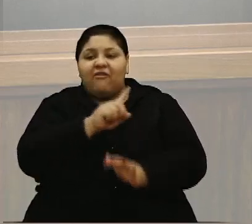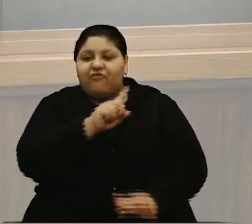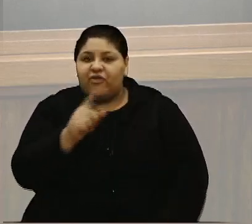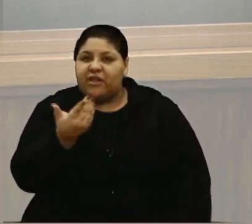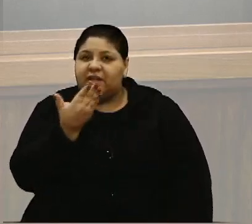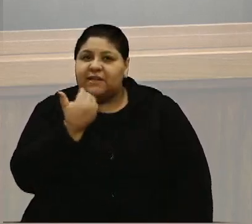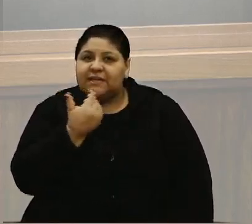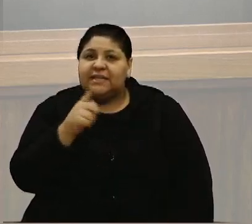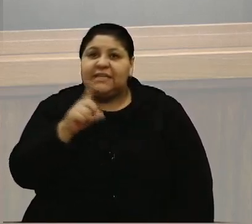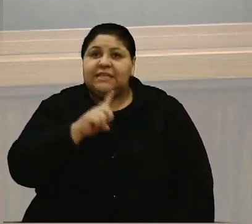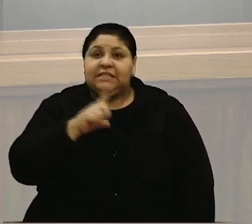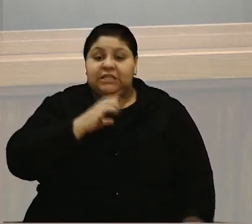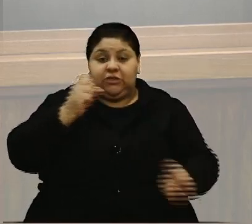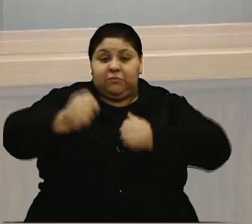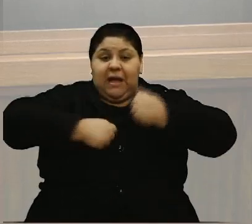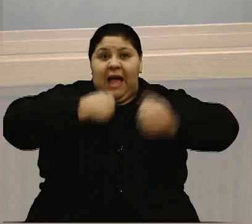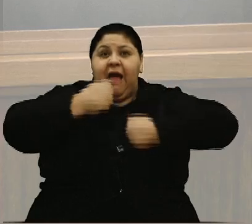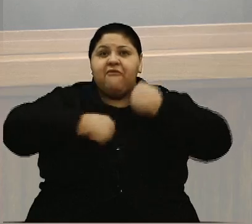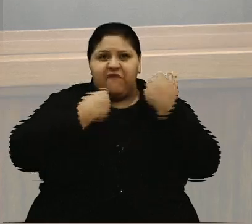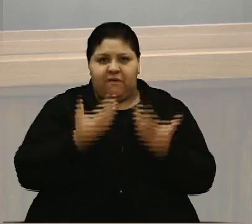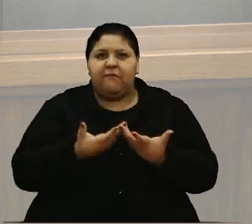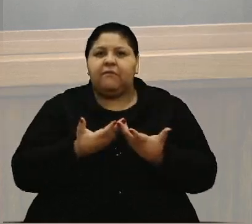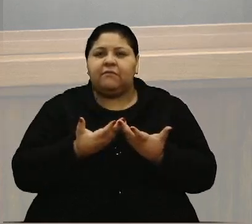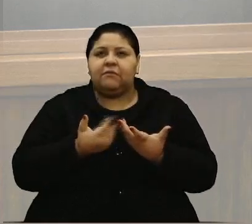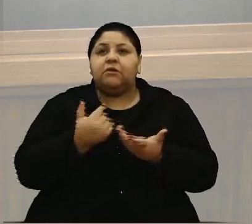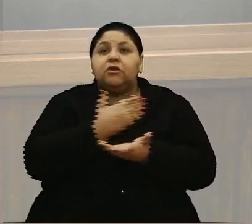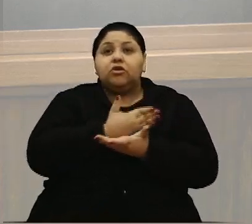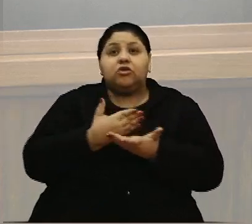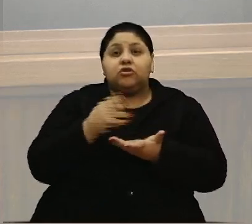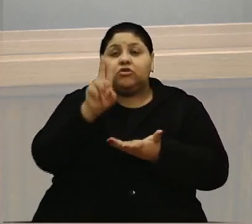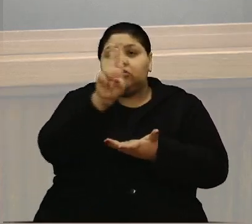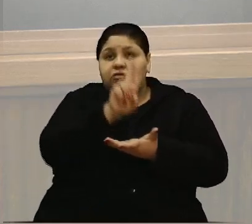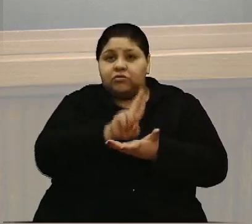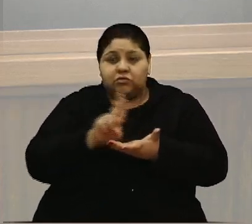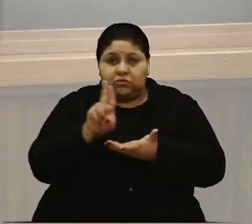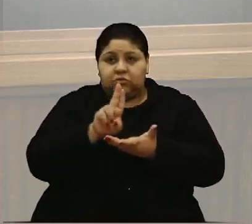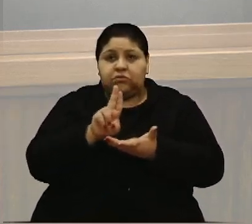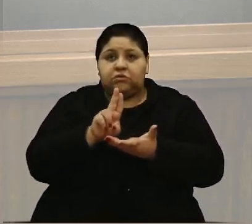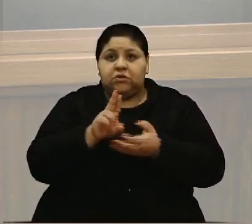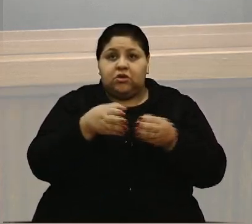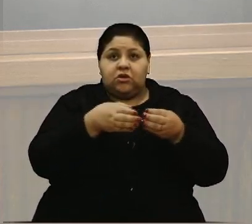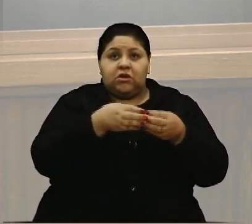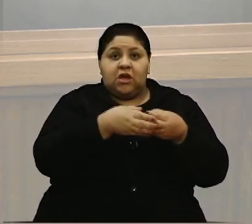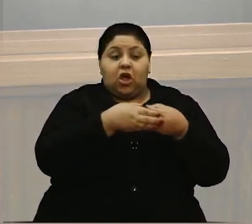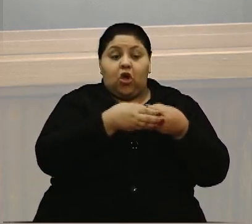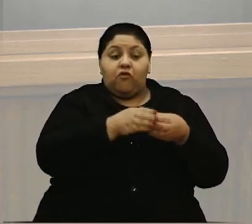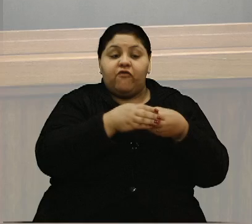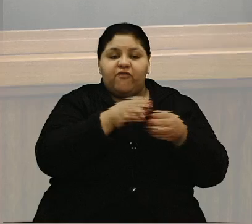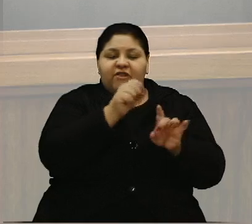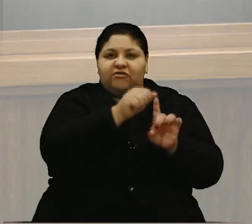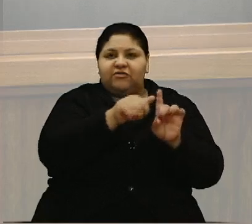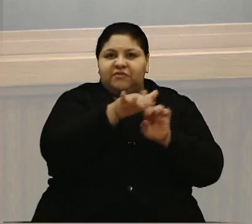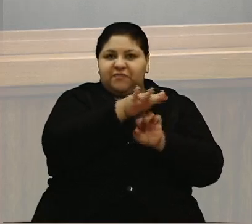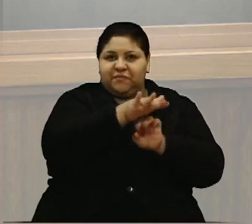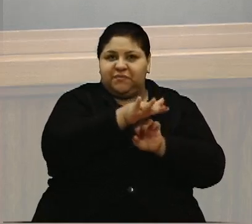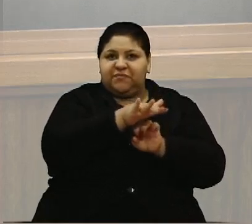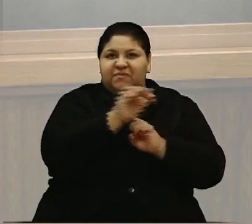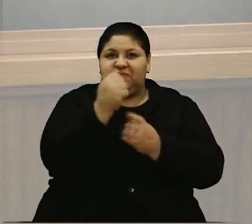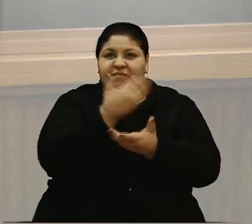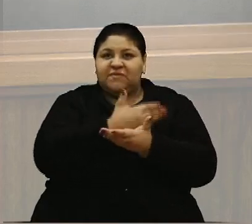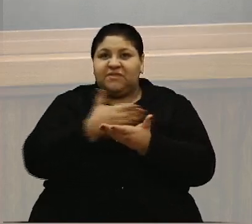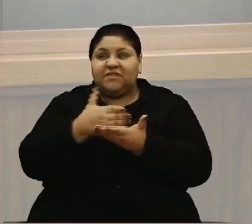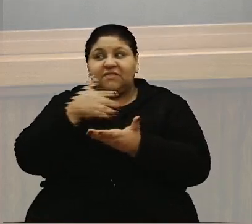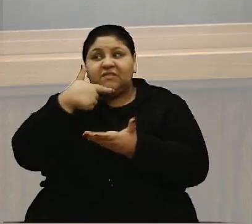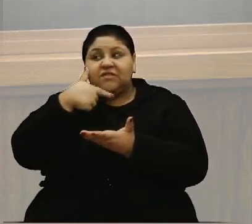tinham ataque de raiva. E começaram a conseguir conviver em sociedade. Começaram a conseguir